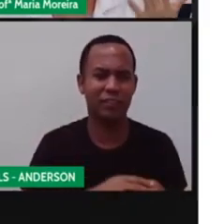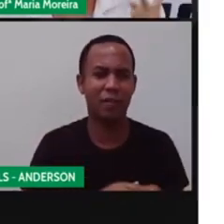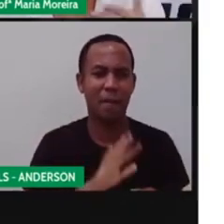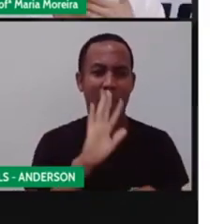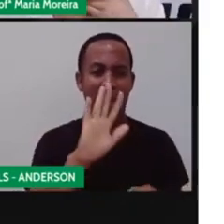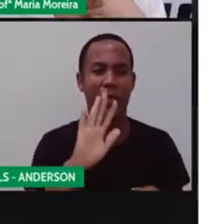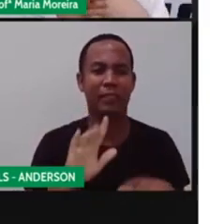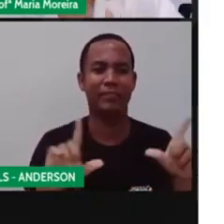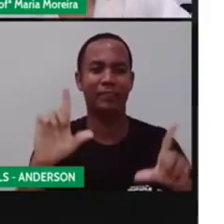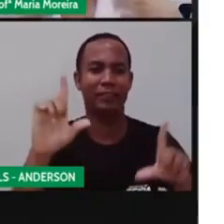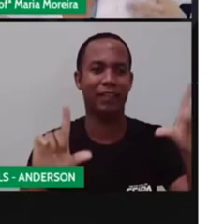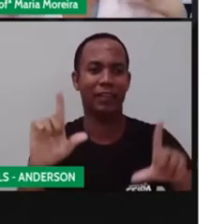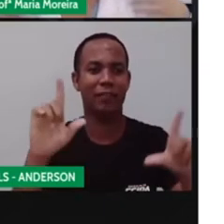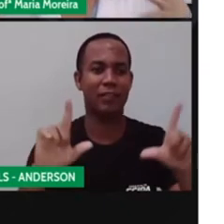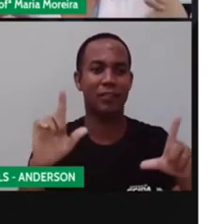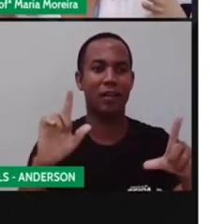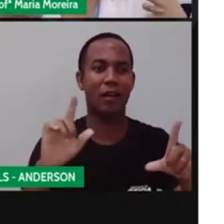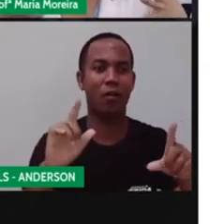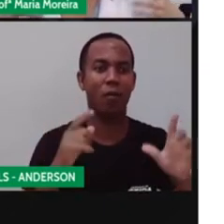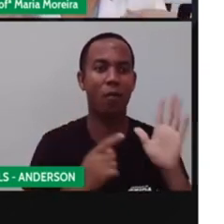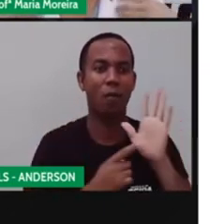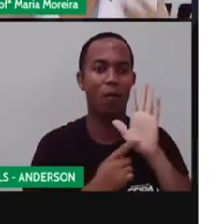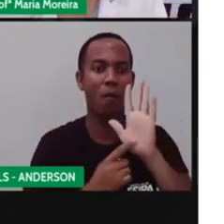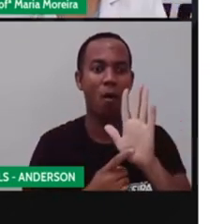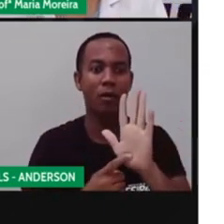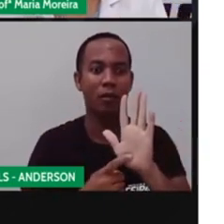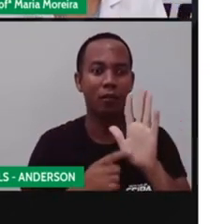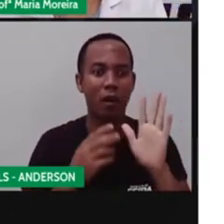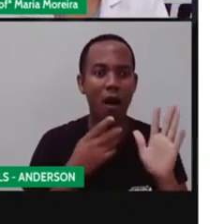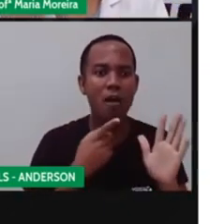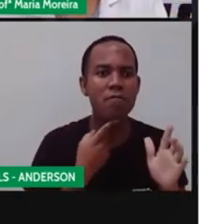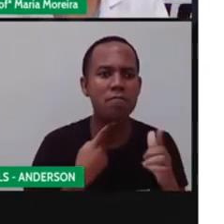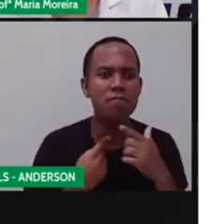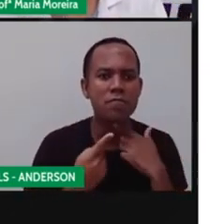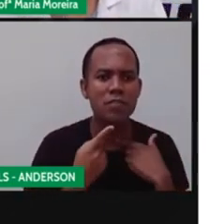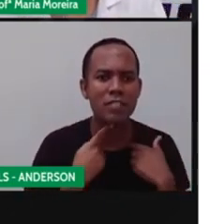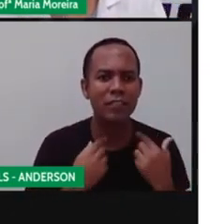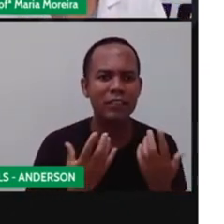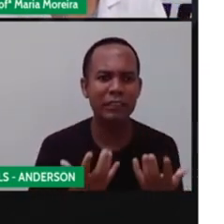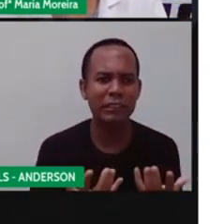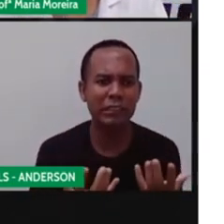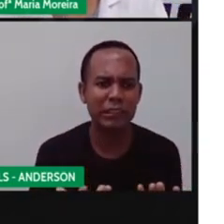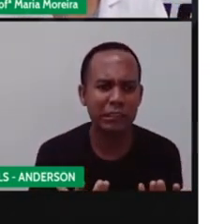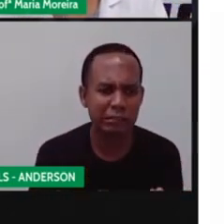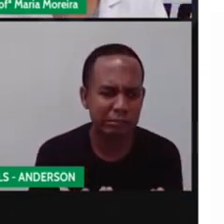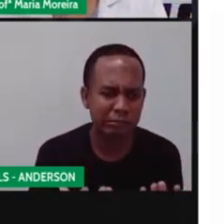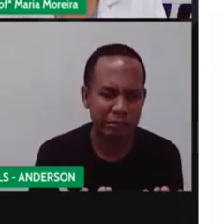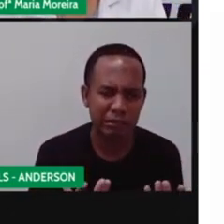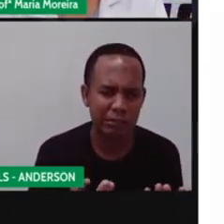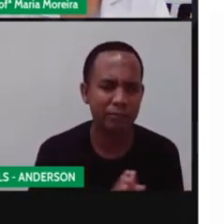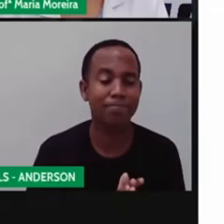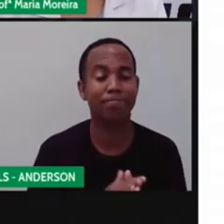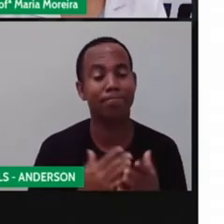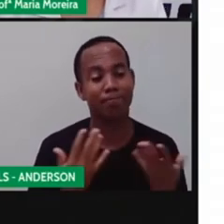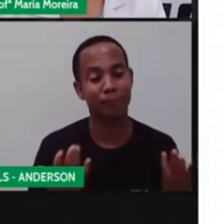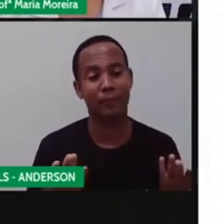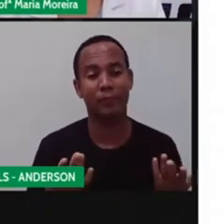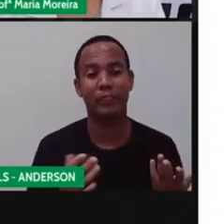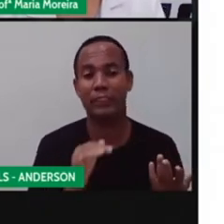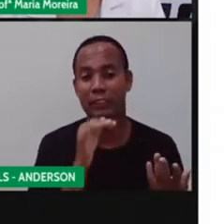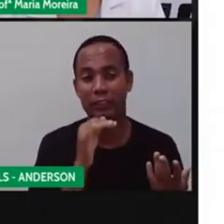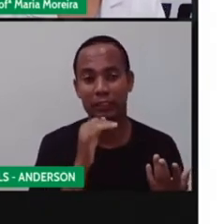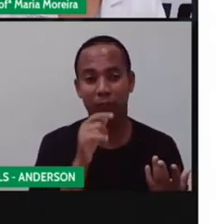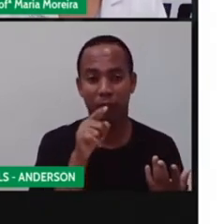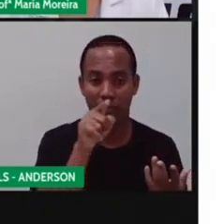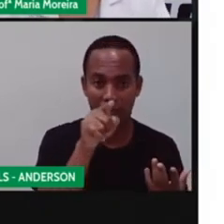propaganda motiva tanto você que você começa a acreditar que você precisa daquilo. E essa é a função do texto